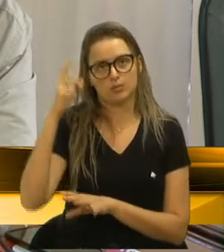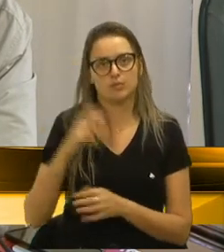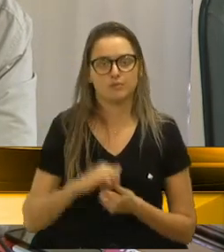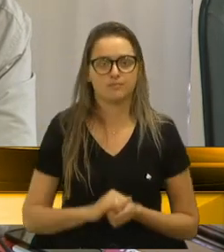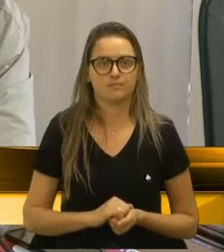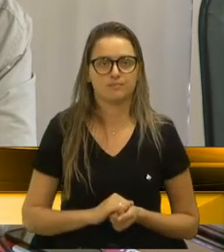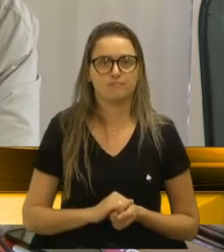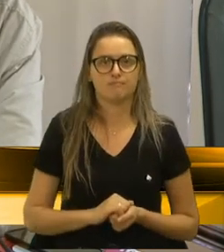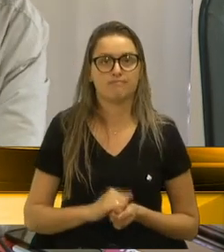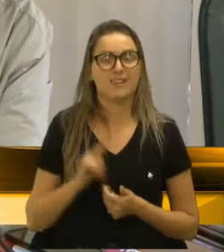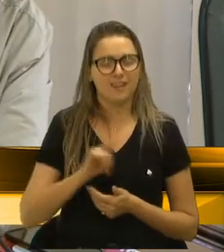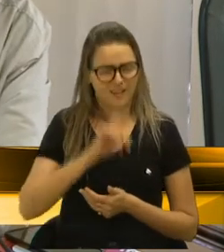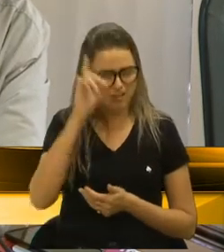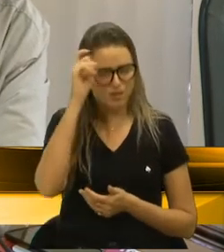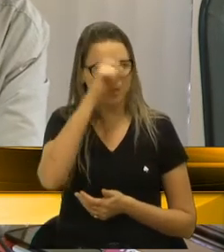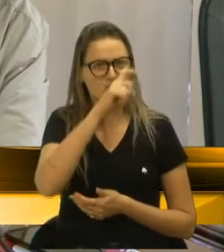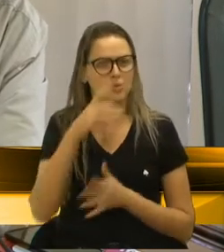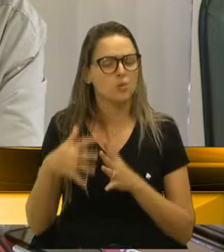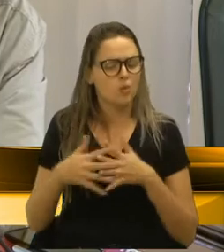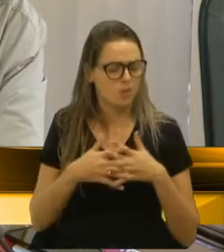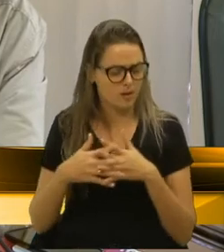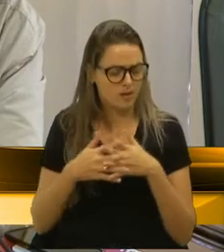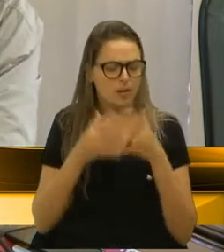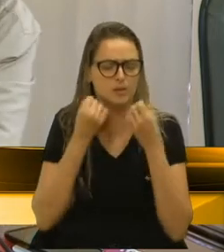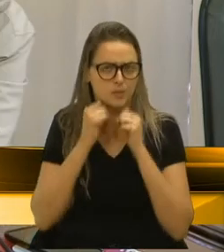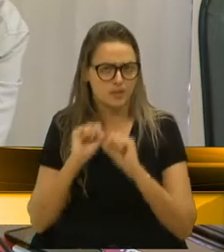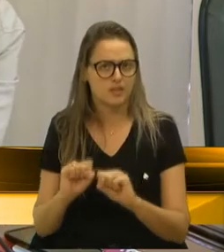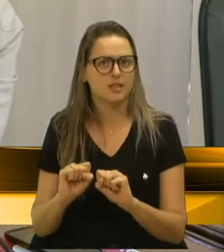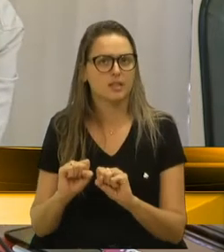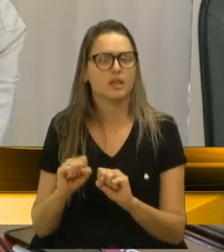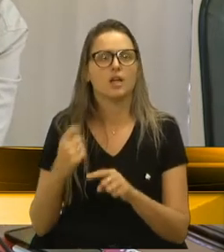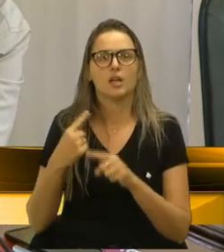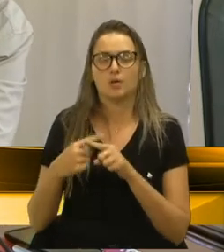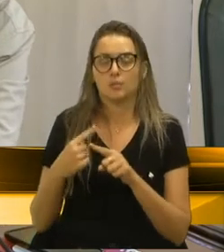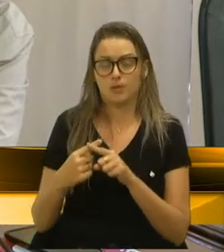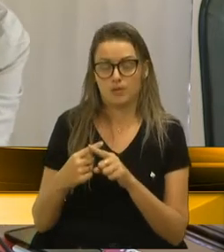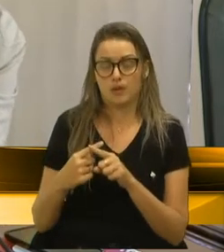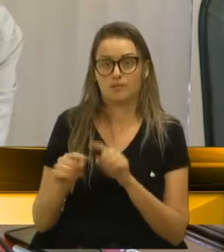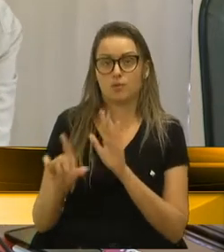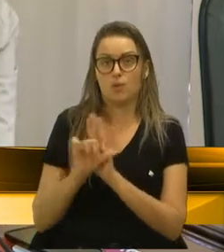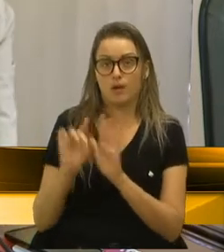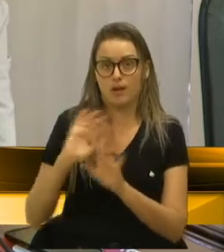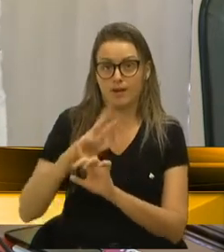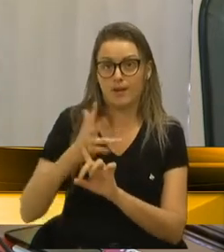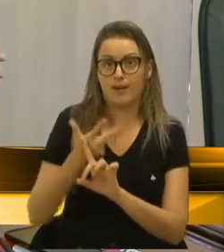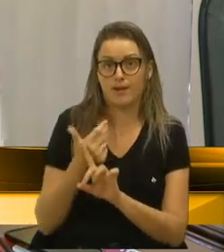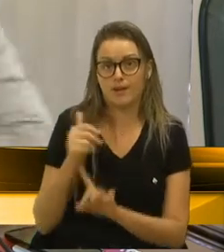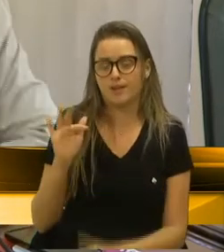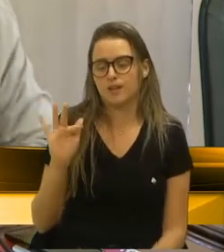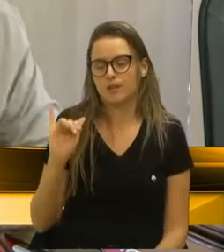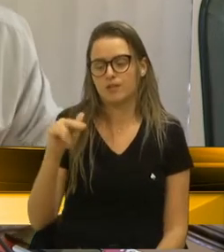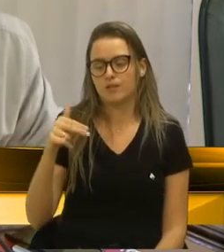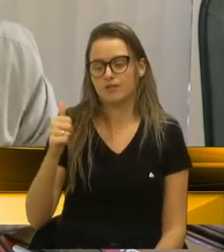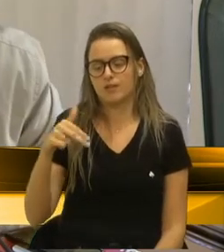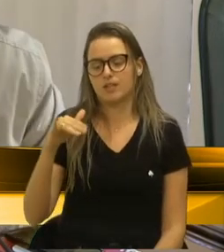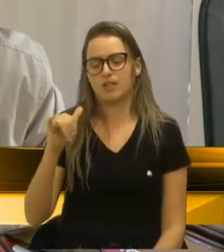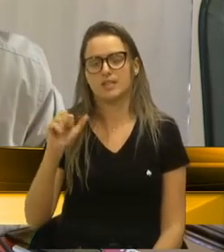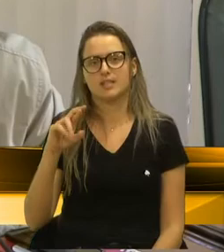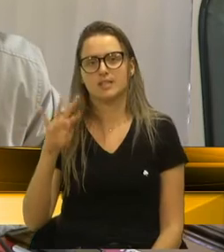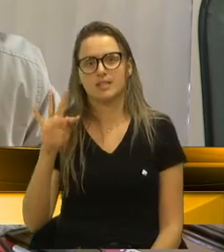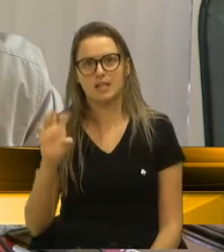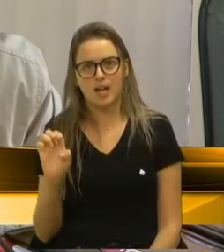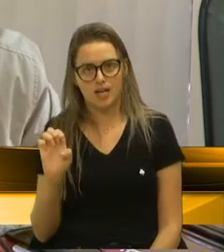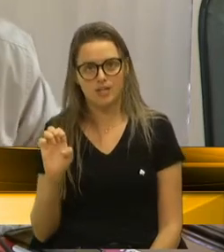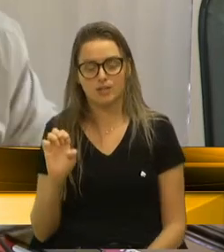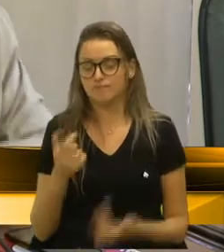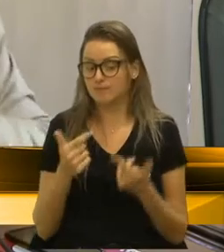Então fica difícil para a secretaria, porque com o financiarte sendo completamente desestruturado nos últimos